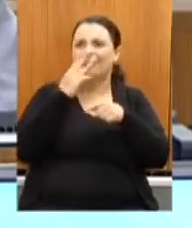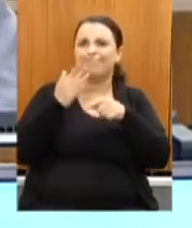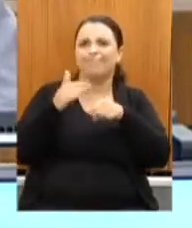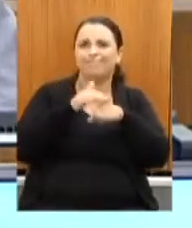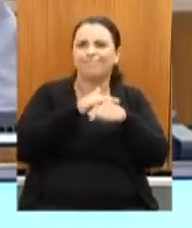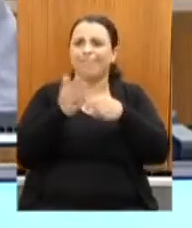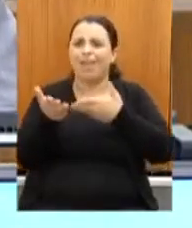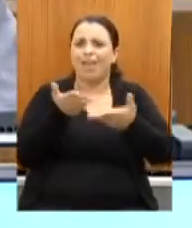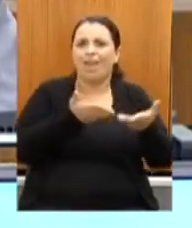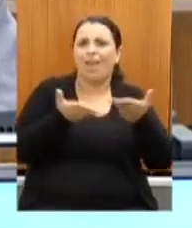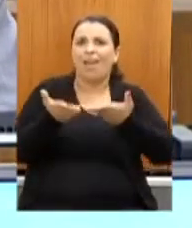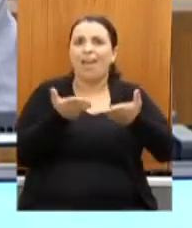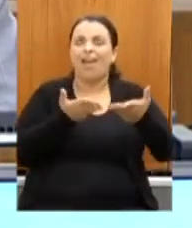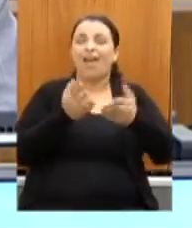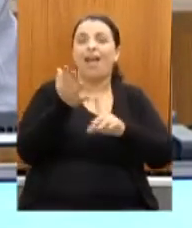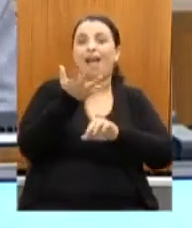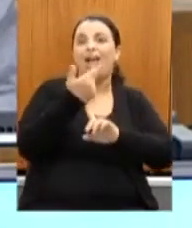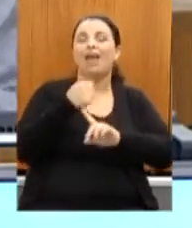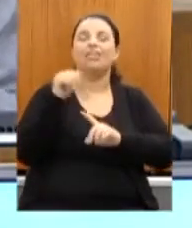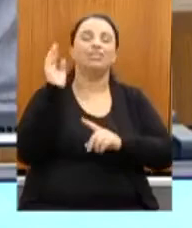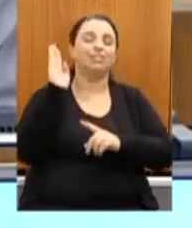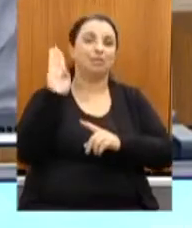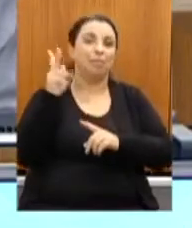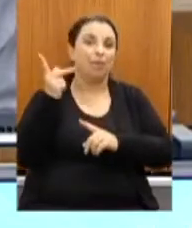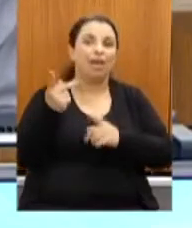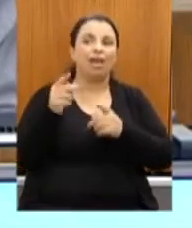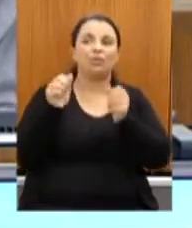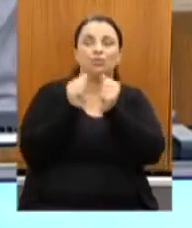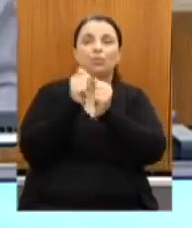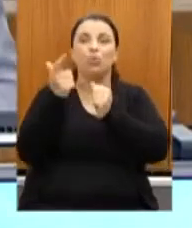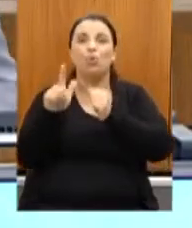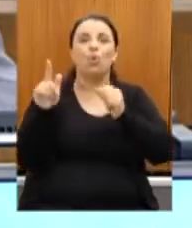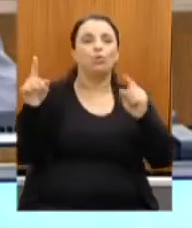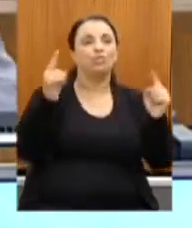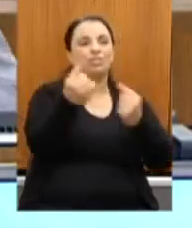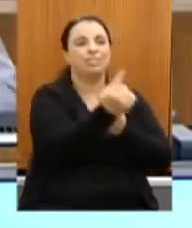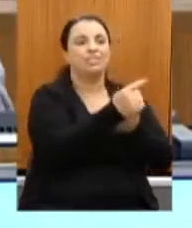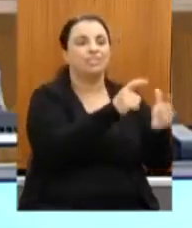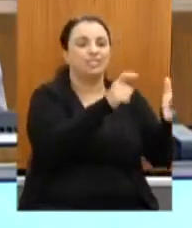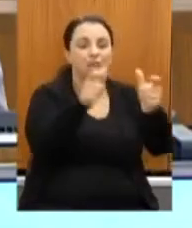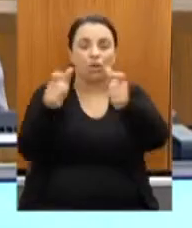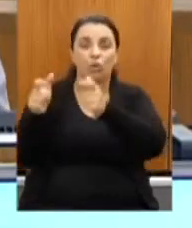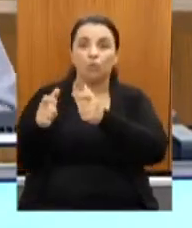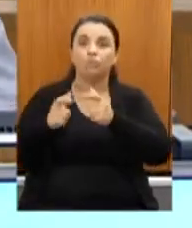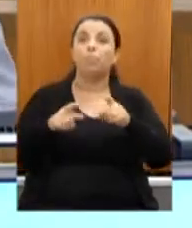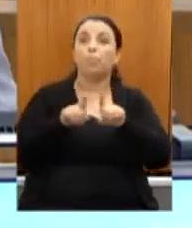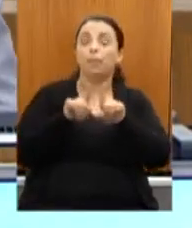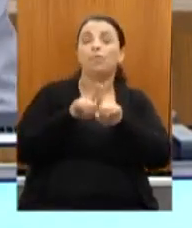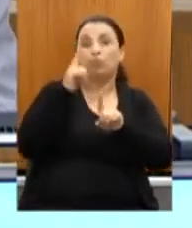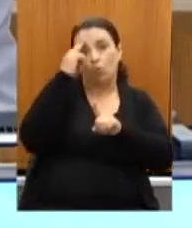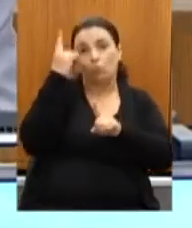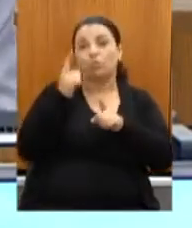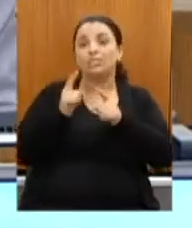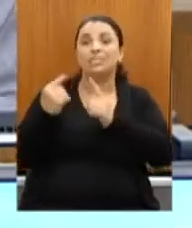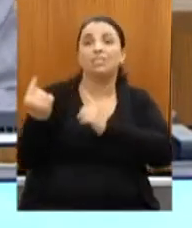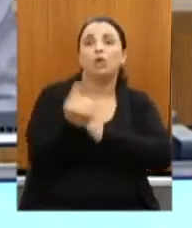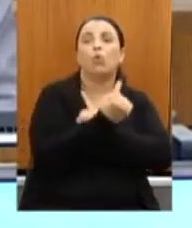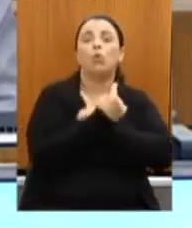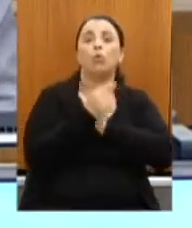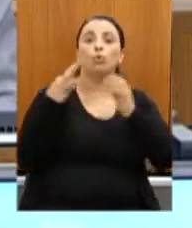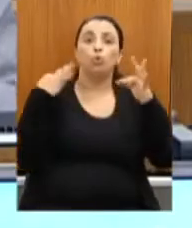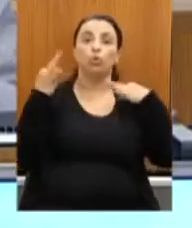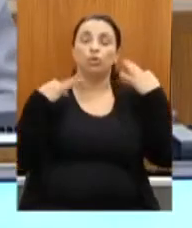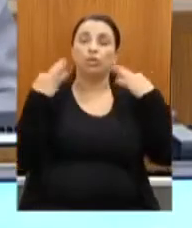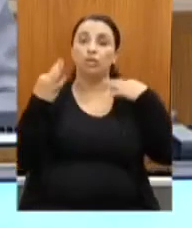interior através dos outros circuitos. E foi criado também o Circuito Turístico Liberdade, visto que Belo Horizonte não